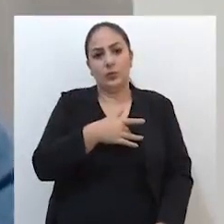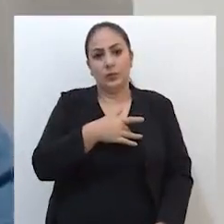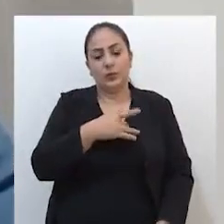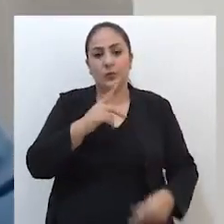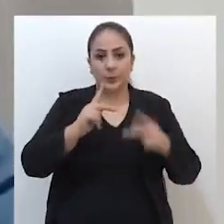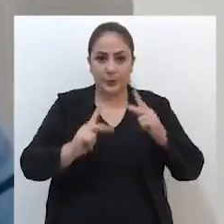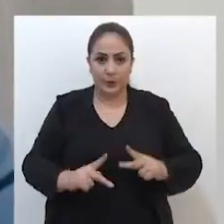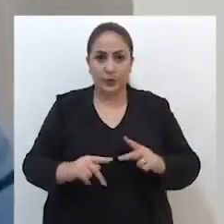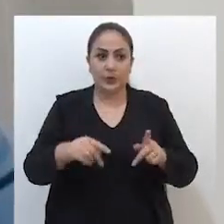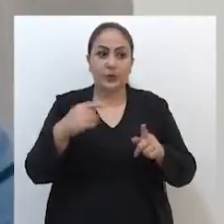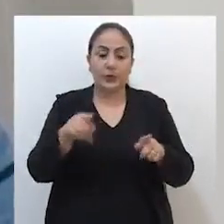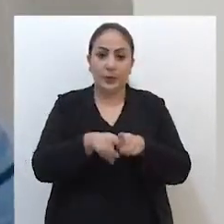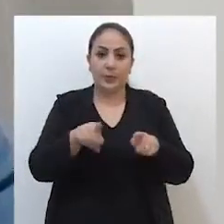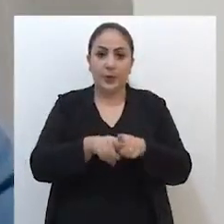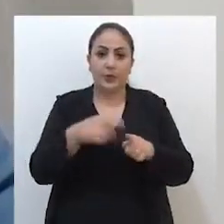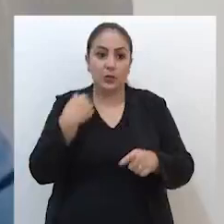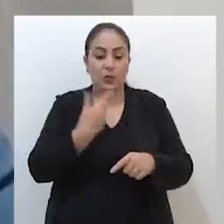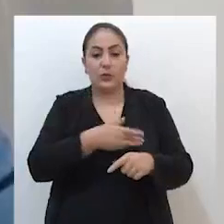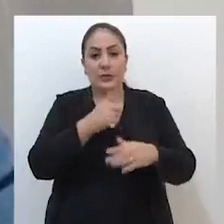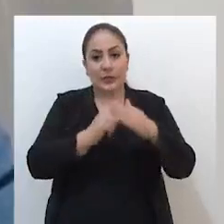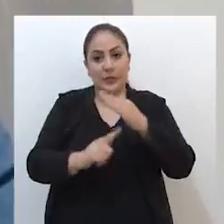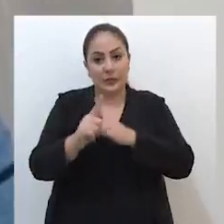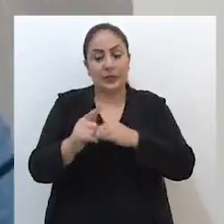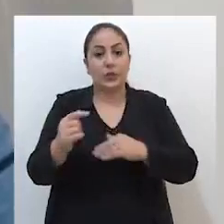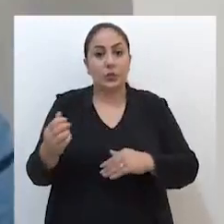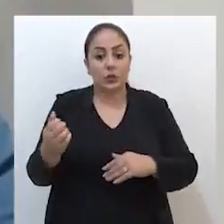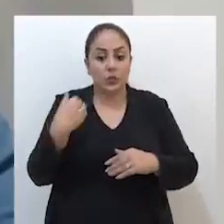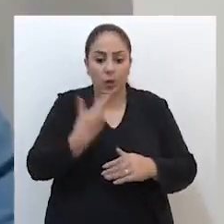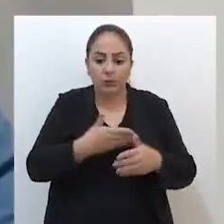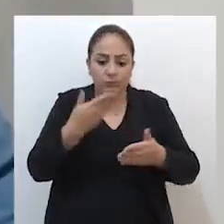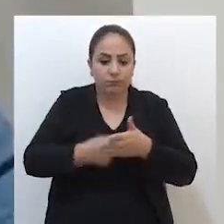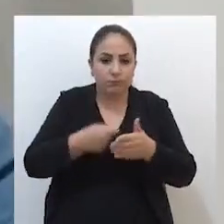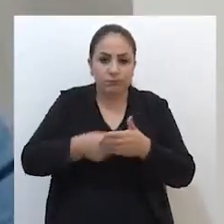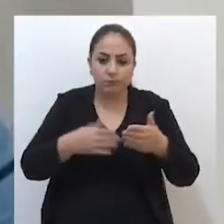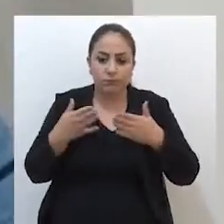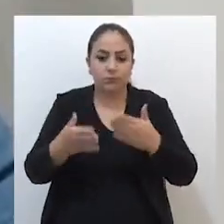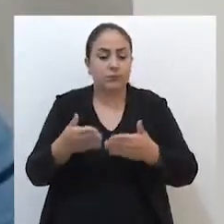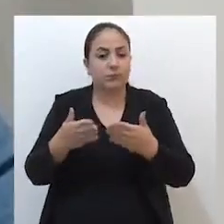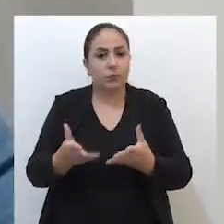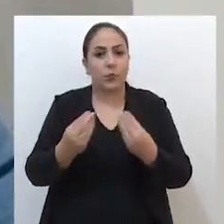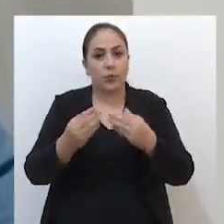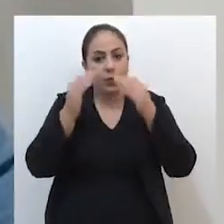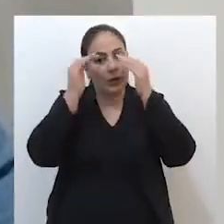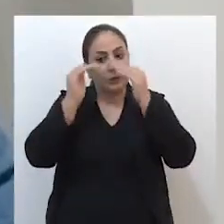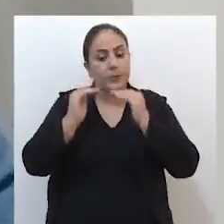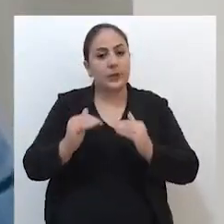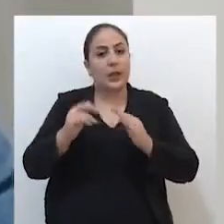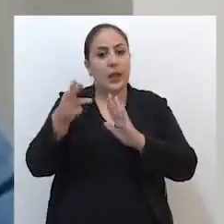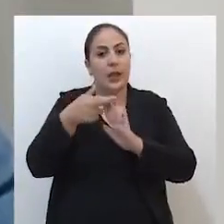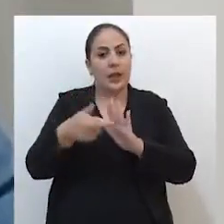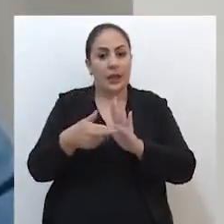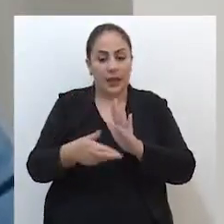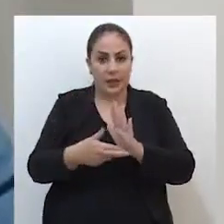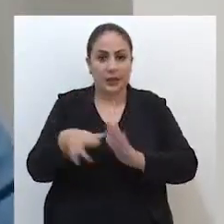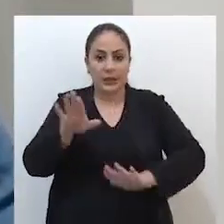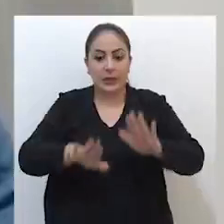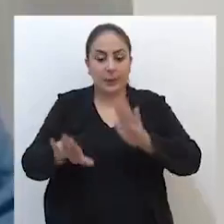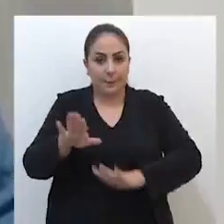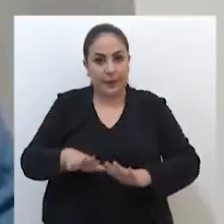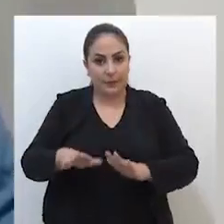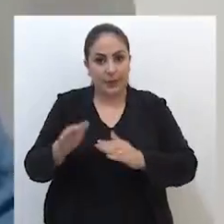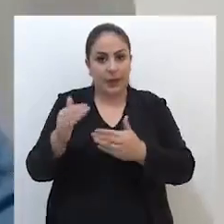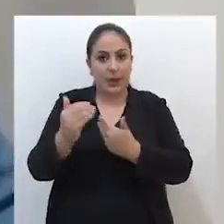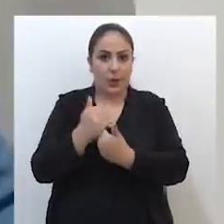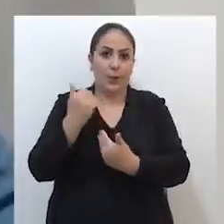dos nossos colaboradores e dos nossos clientes. E nós nos empenhamos muito, que sejam respeitadas as regras de